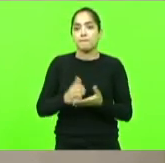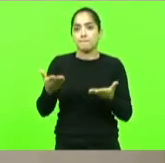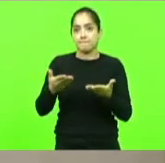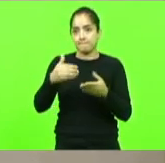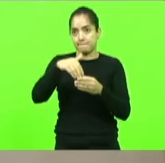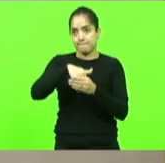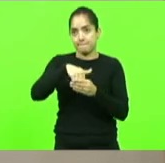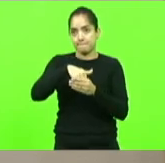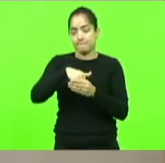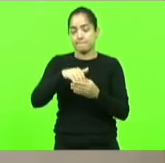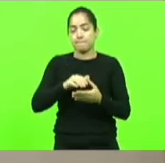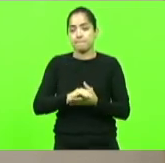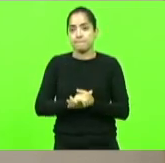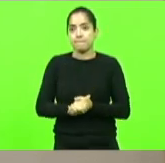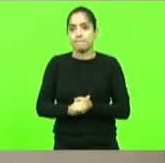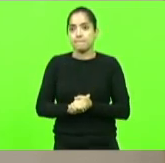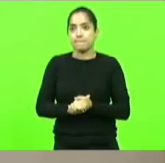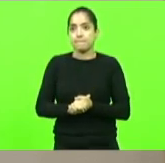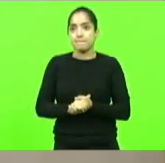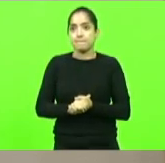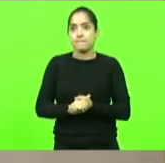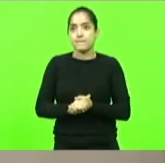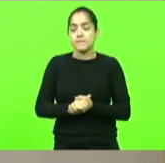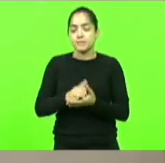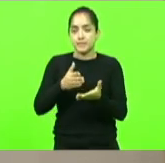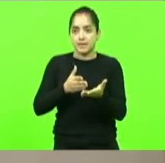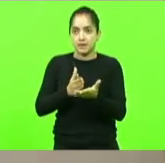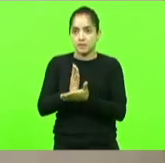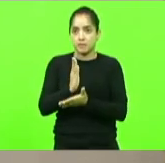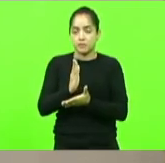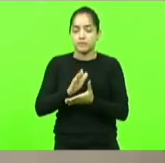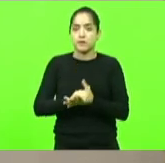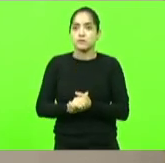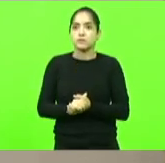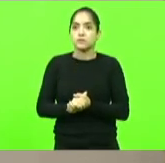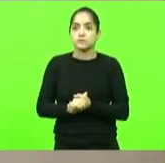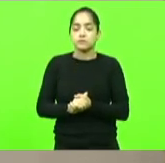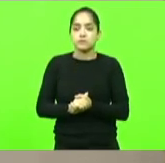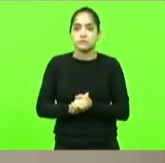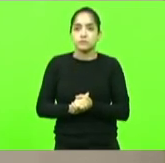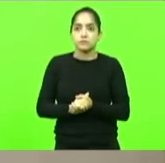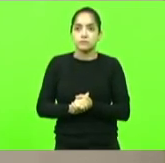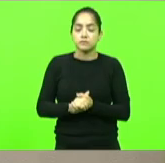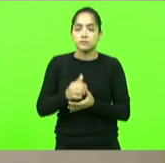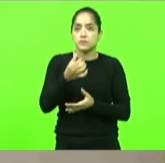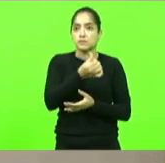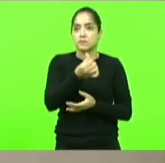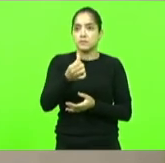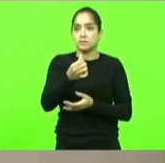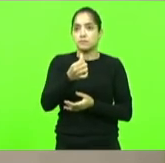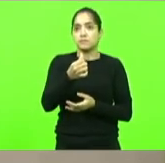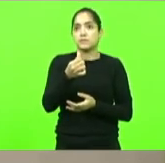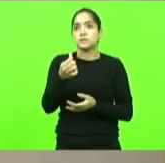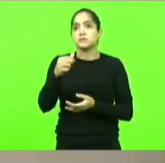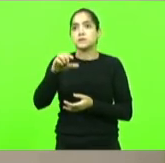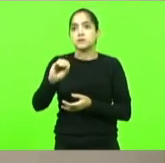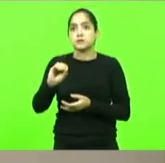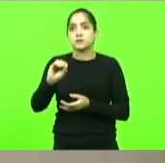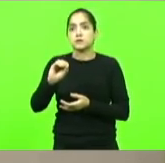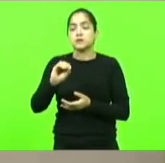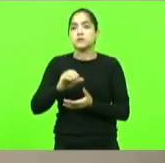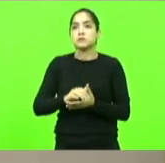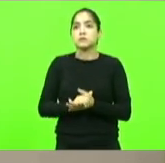votação deputados que aprovam permaneçam como se encontra aprovado por unanimidade moção 670 autor